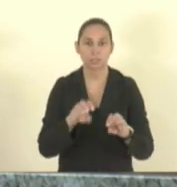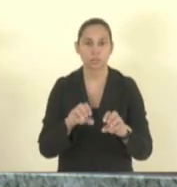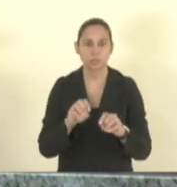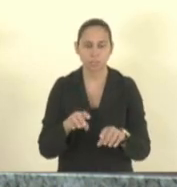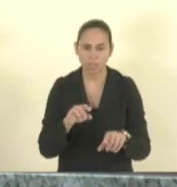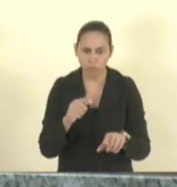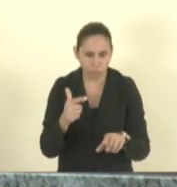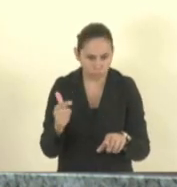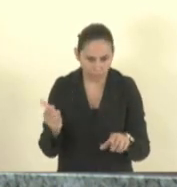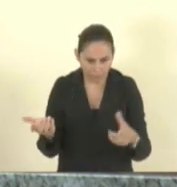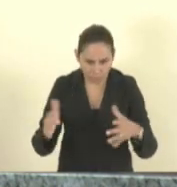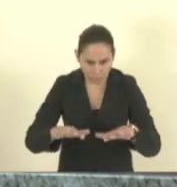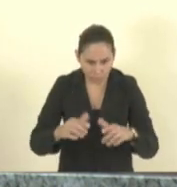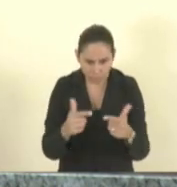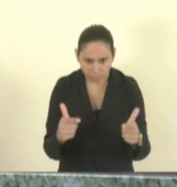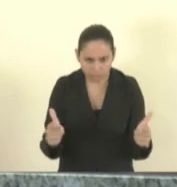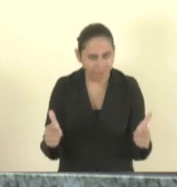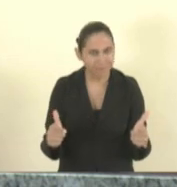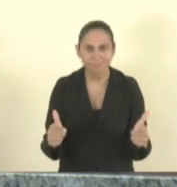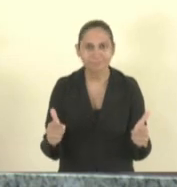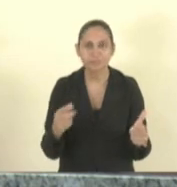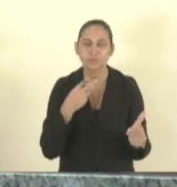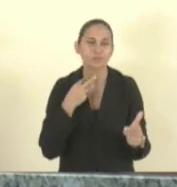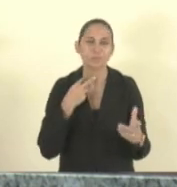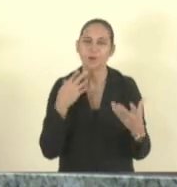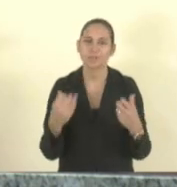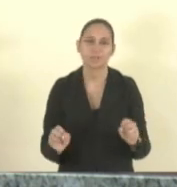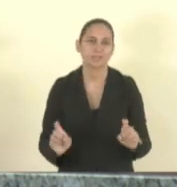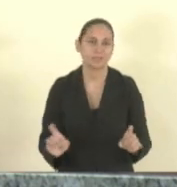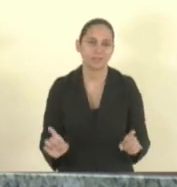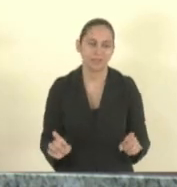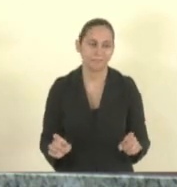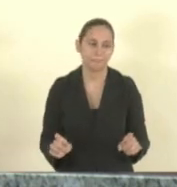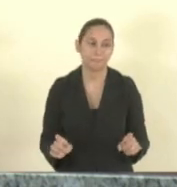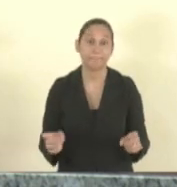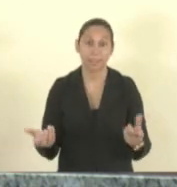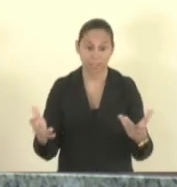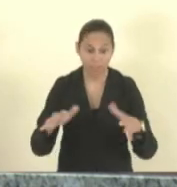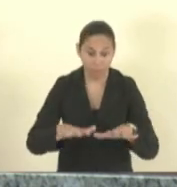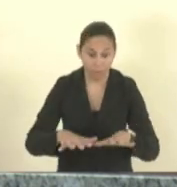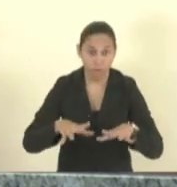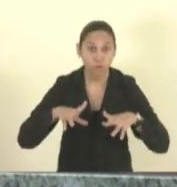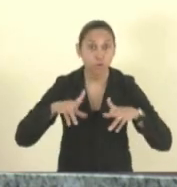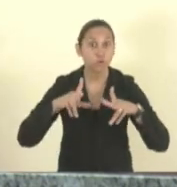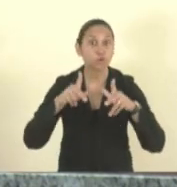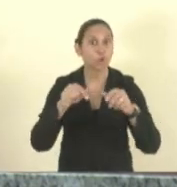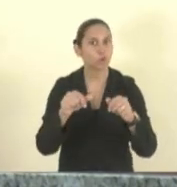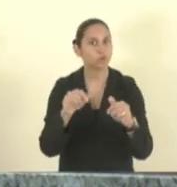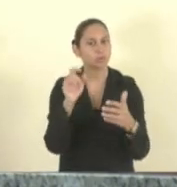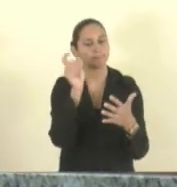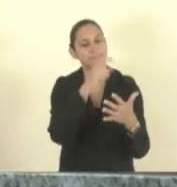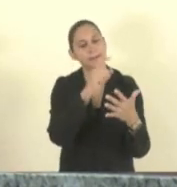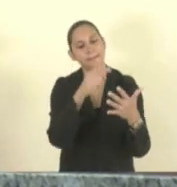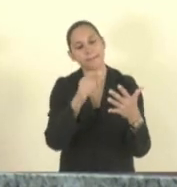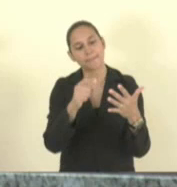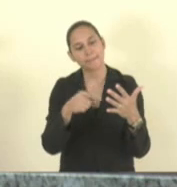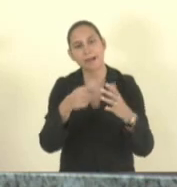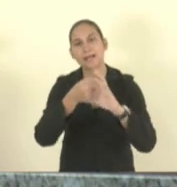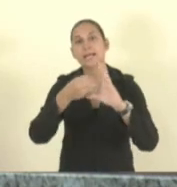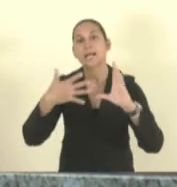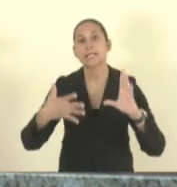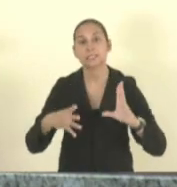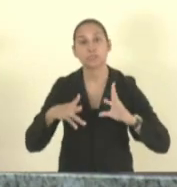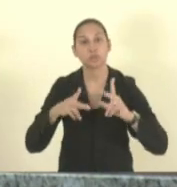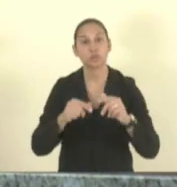seja inclusivo e ele inclusive em todos seus aspectos inclusive do conhecimento e da